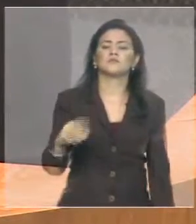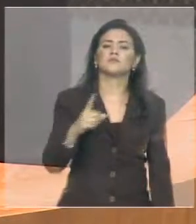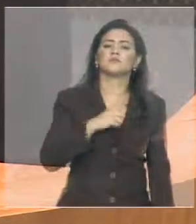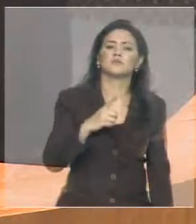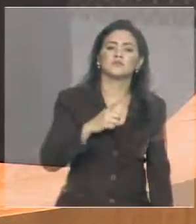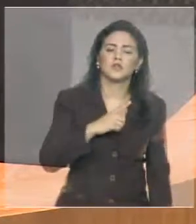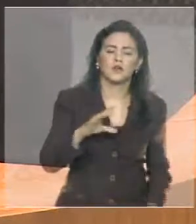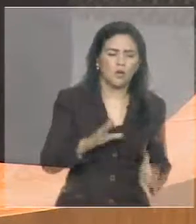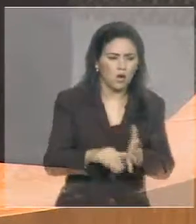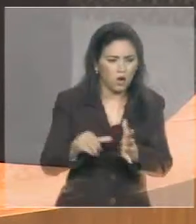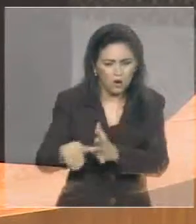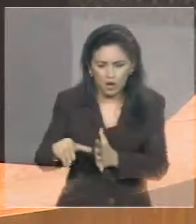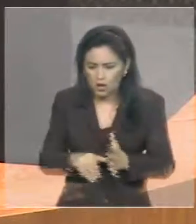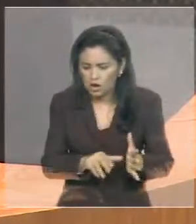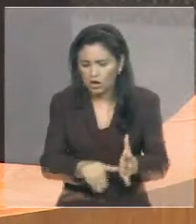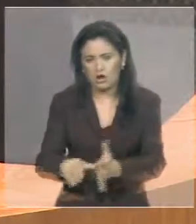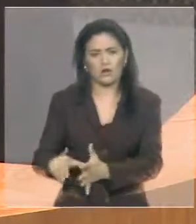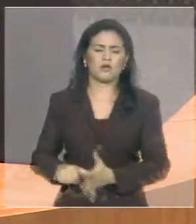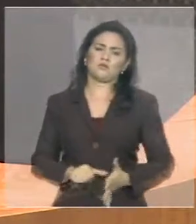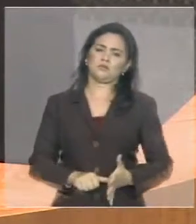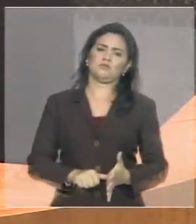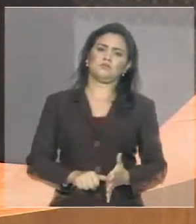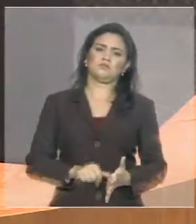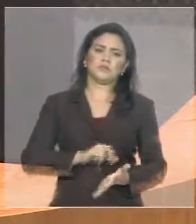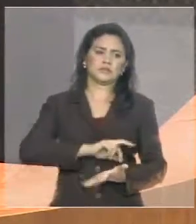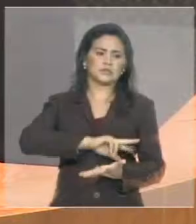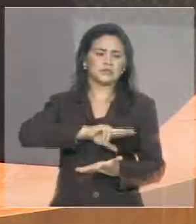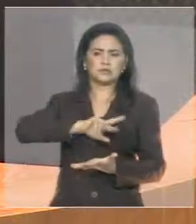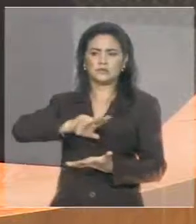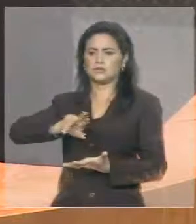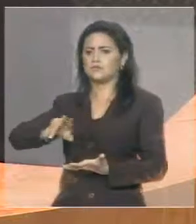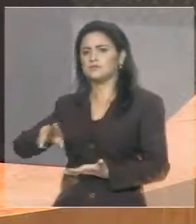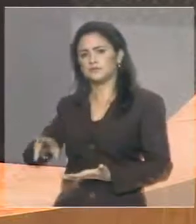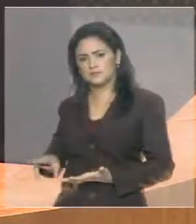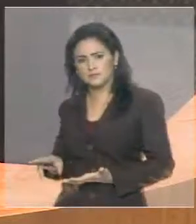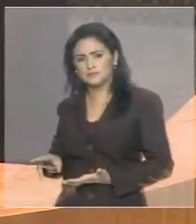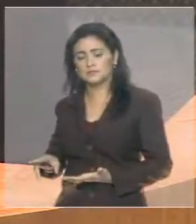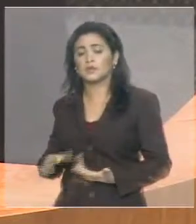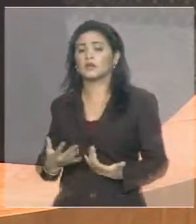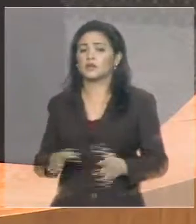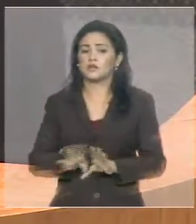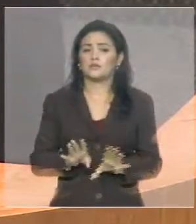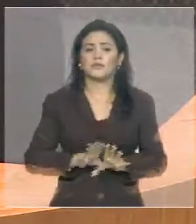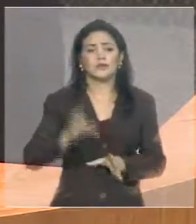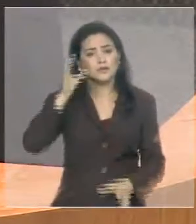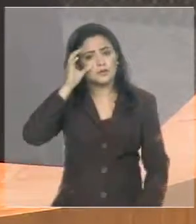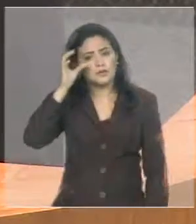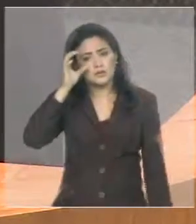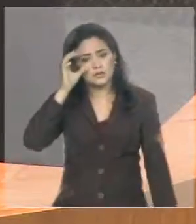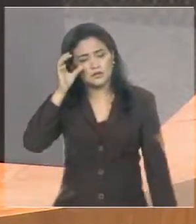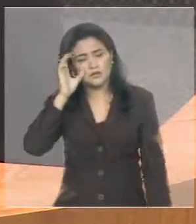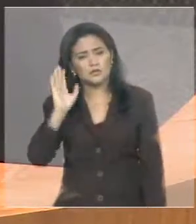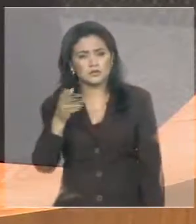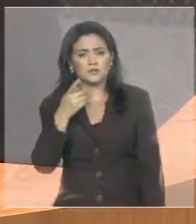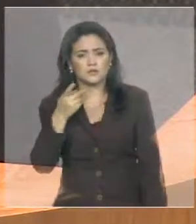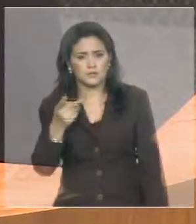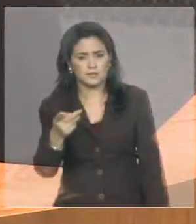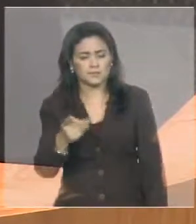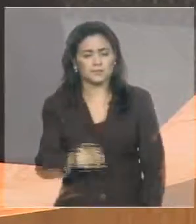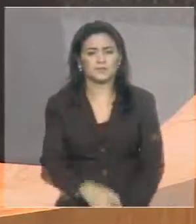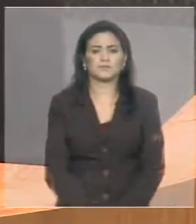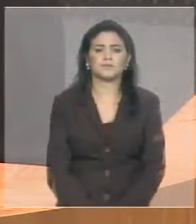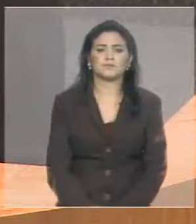bancos. E aqui, ainda há pouco, nos antecedeu o deputado Cabo Campos, que fez referência também a essa questão. Eu não poderia deixar de citar